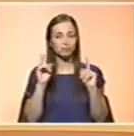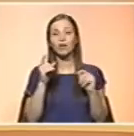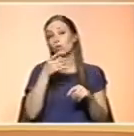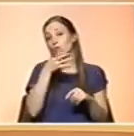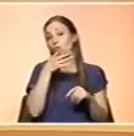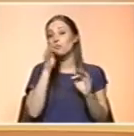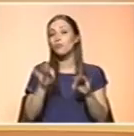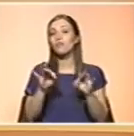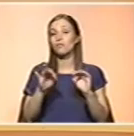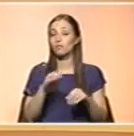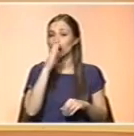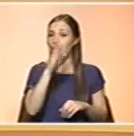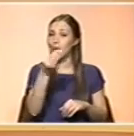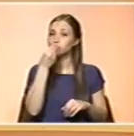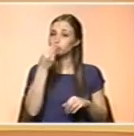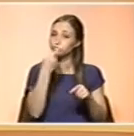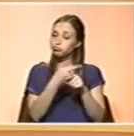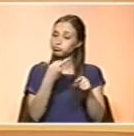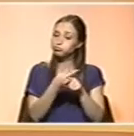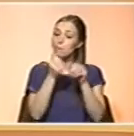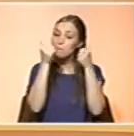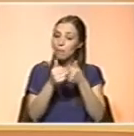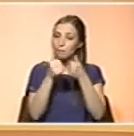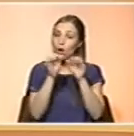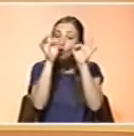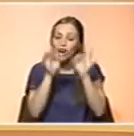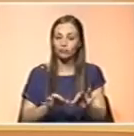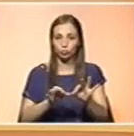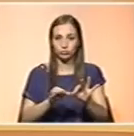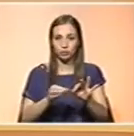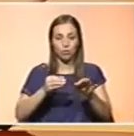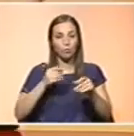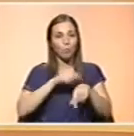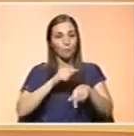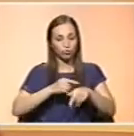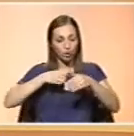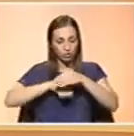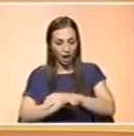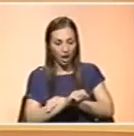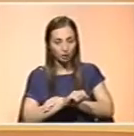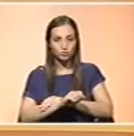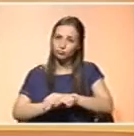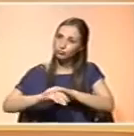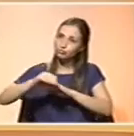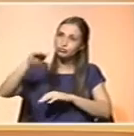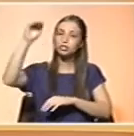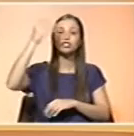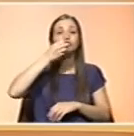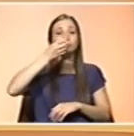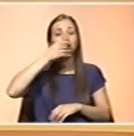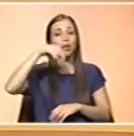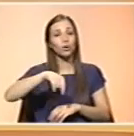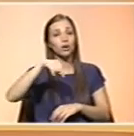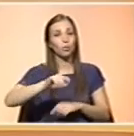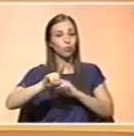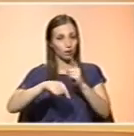diria é hábitos alimentares corretos desde o nascimento e foi explicado no decurso deste debate em que